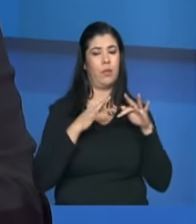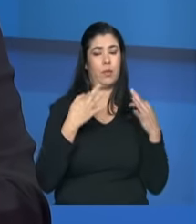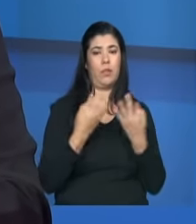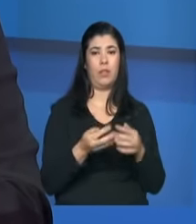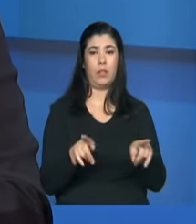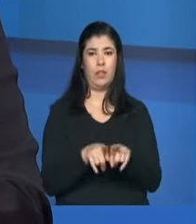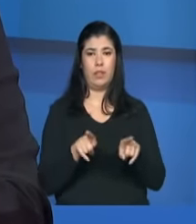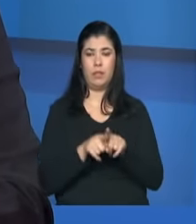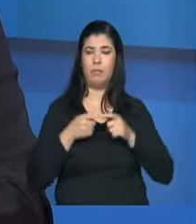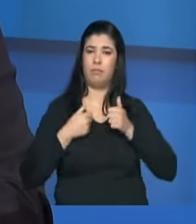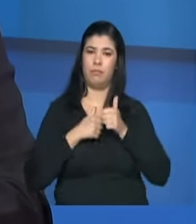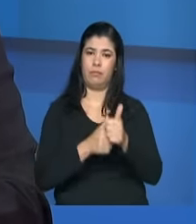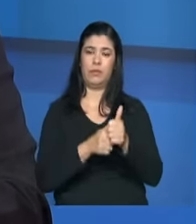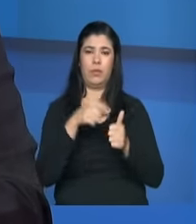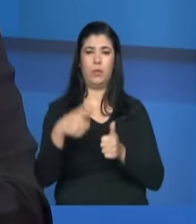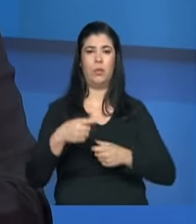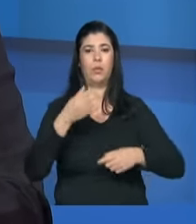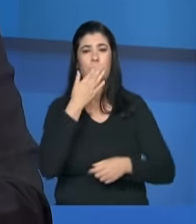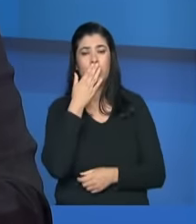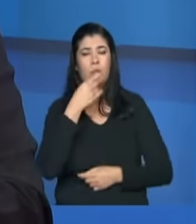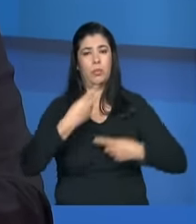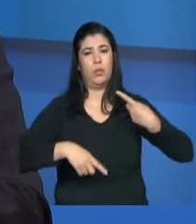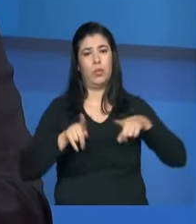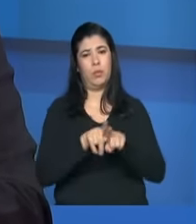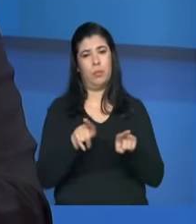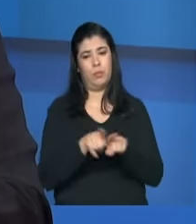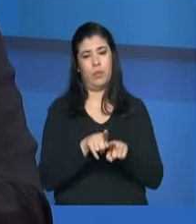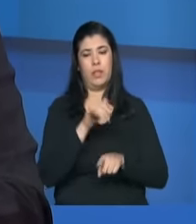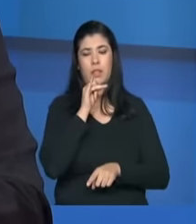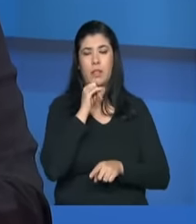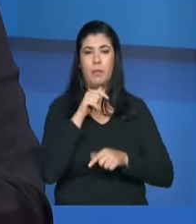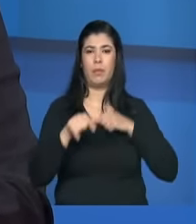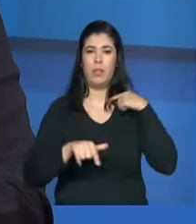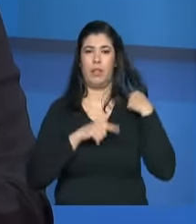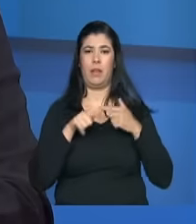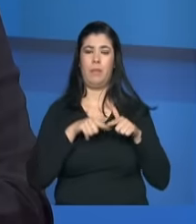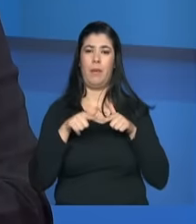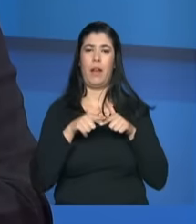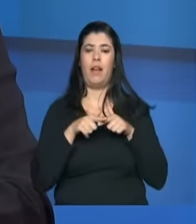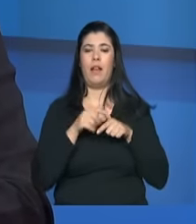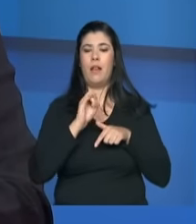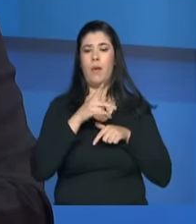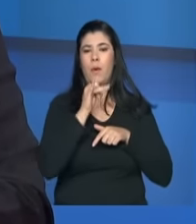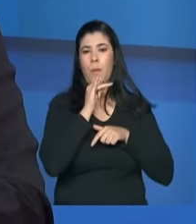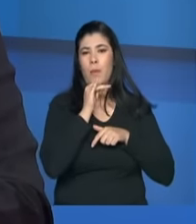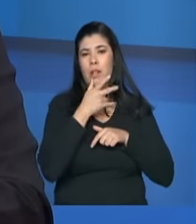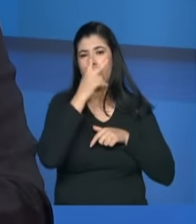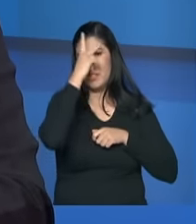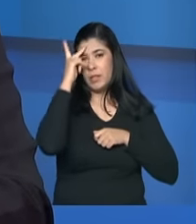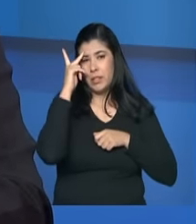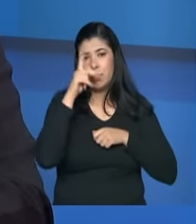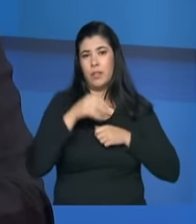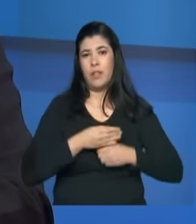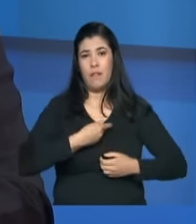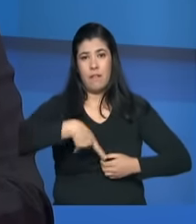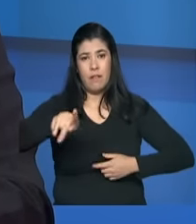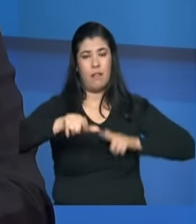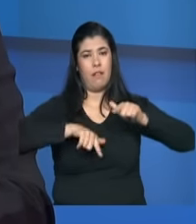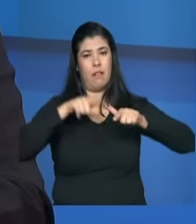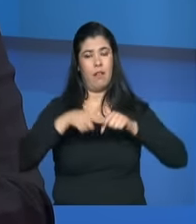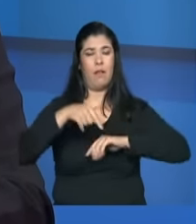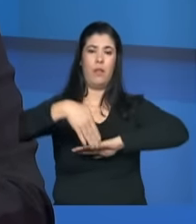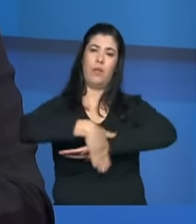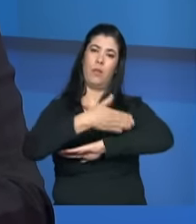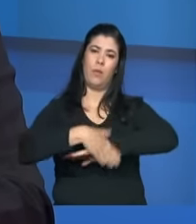inclusive encaminhamento para outras políticas como por exemplo trabalho emprego né se o motivo muitas vezes para estar na rua foi relacionado